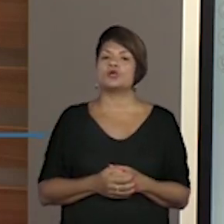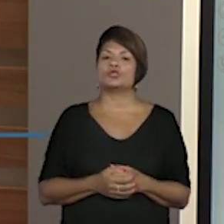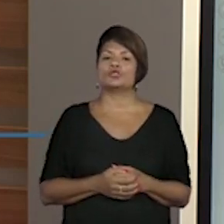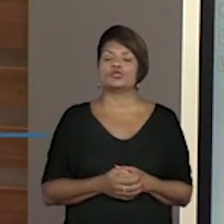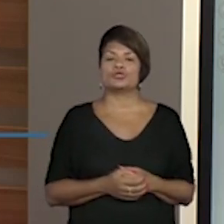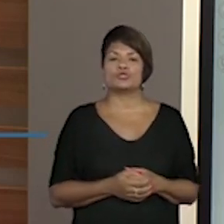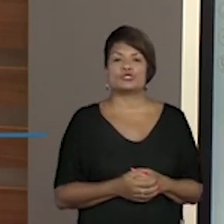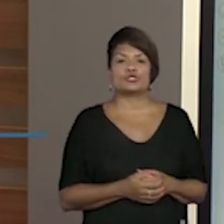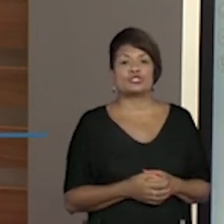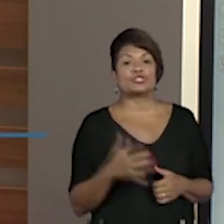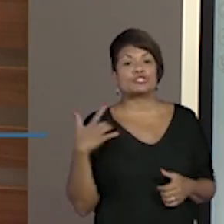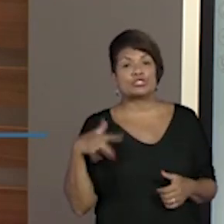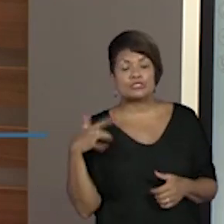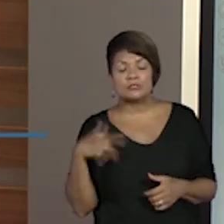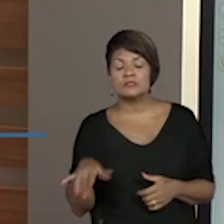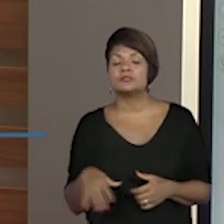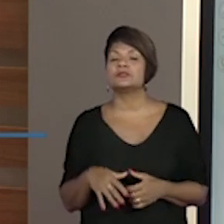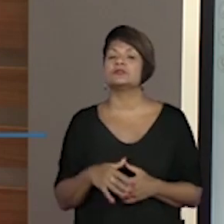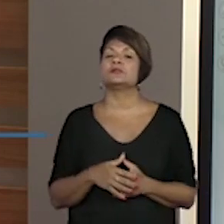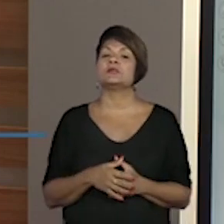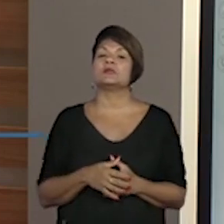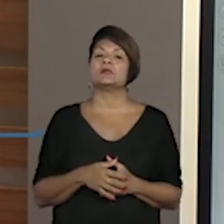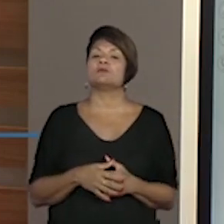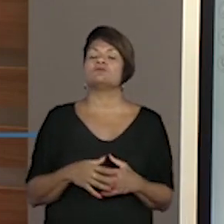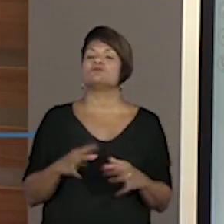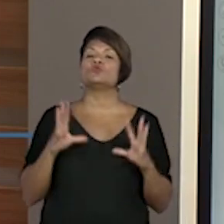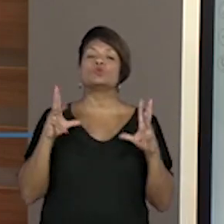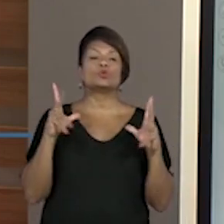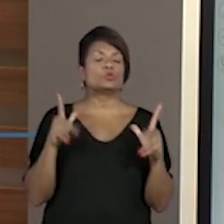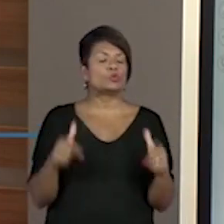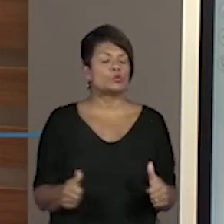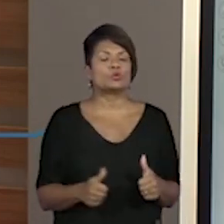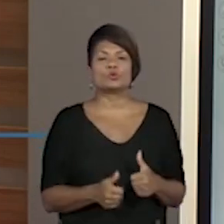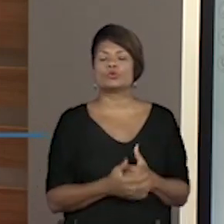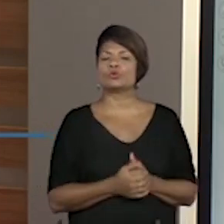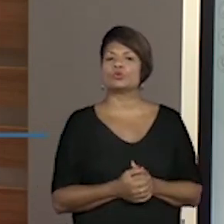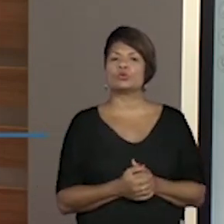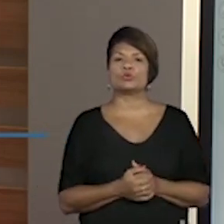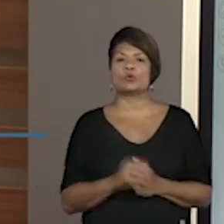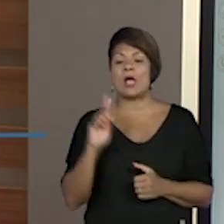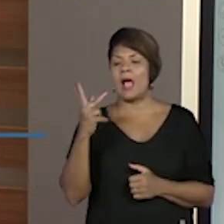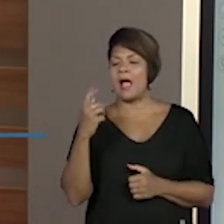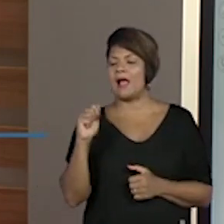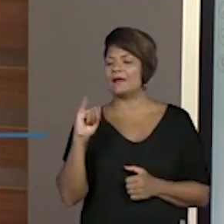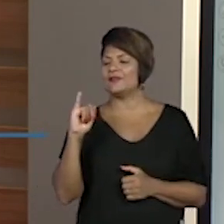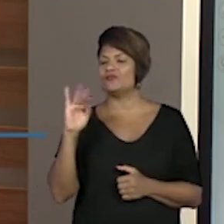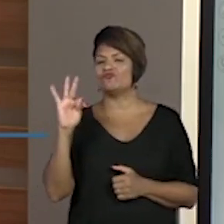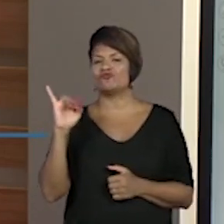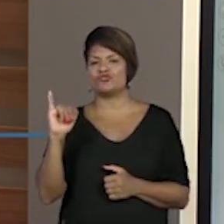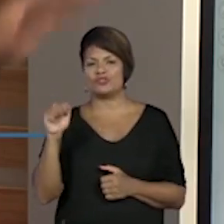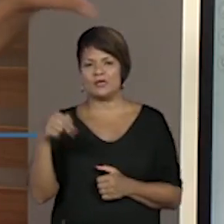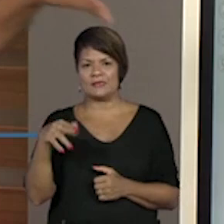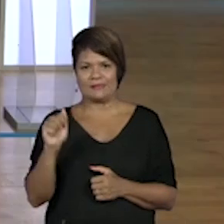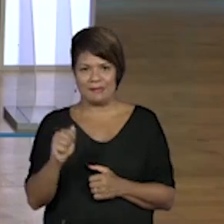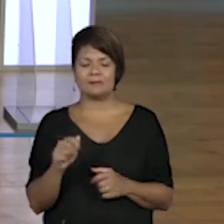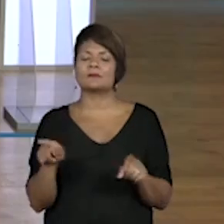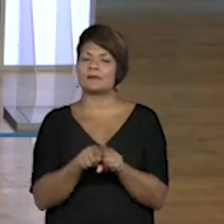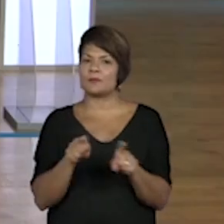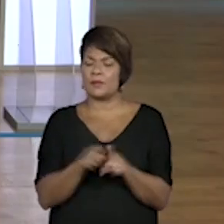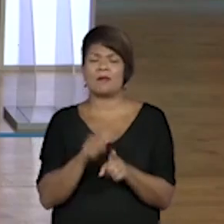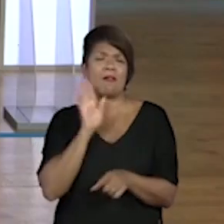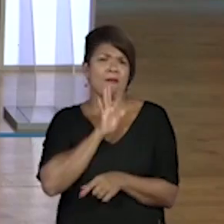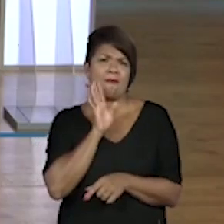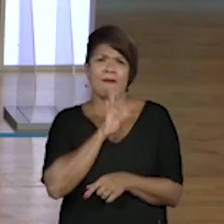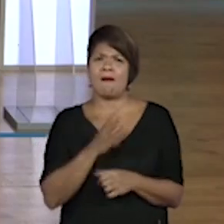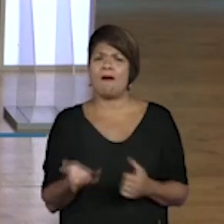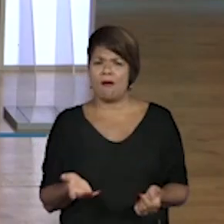haitiana. Então, quer dizer, tem de vários outros lugares. Então, eu acho que é um lugar bacana para se conhecer. Então, você vai construir essa